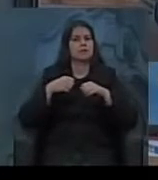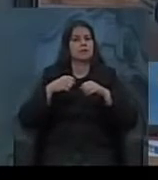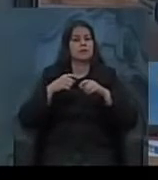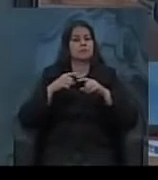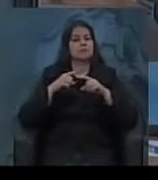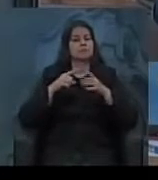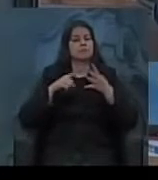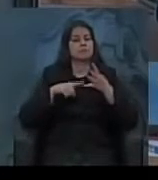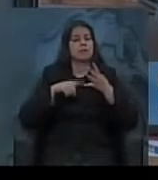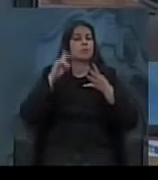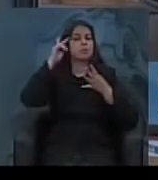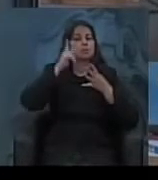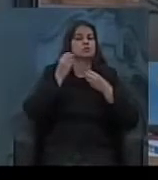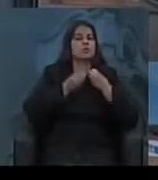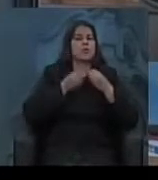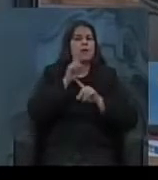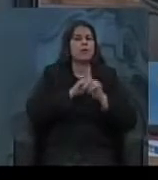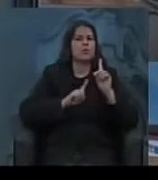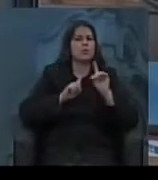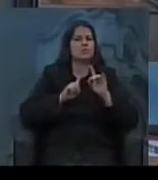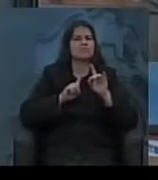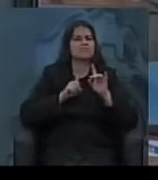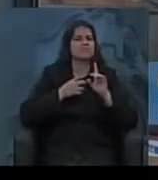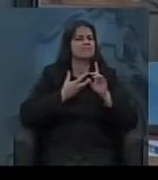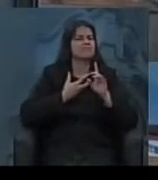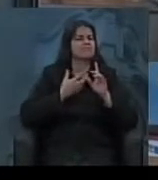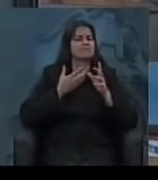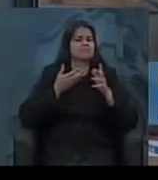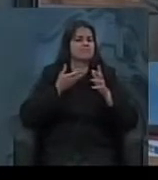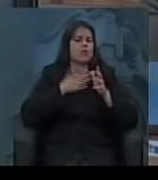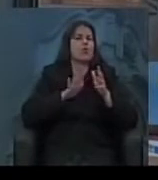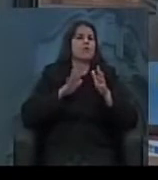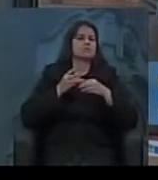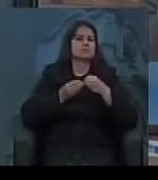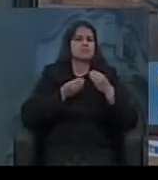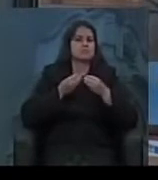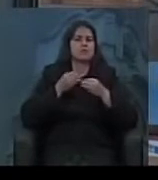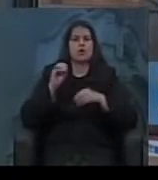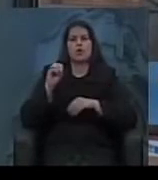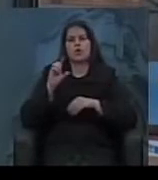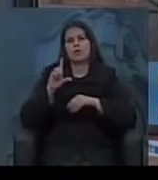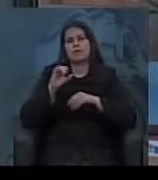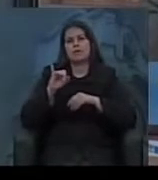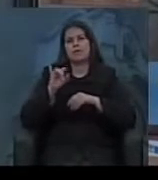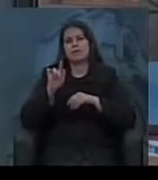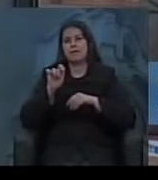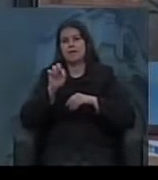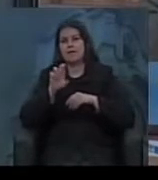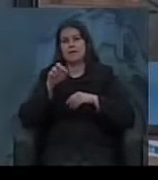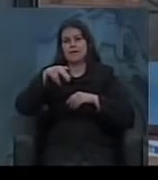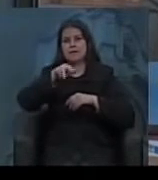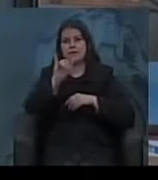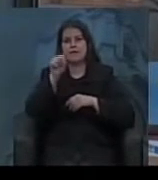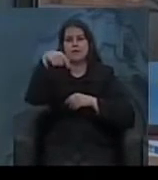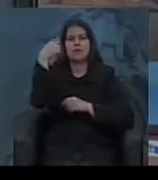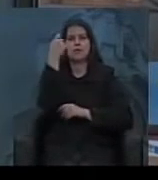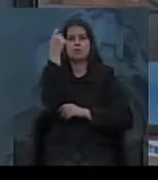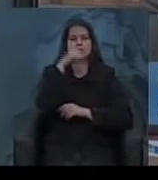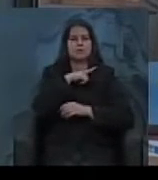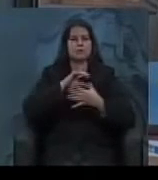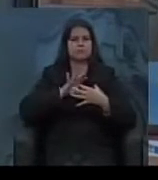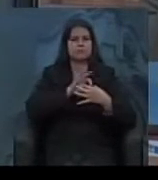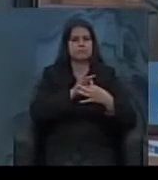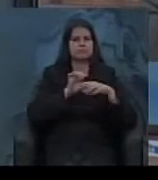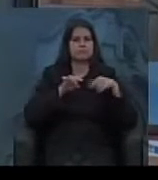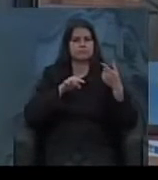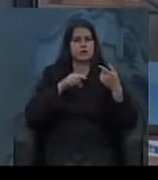esfera política, a questão do descontentamento de algumas oligarquias, principalmente a oligarquia gaúcha, aliada com a